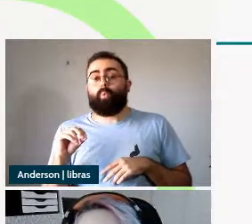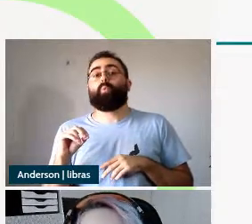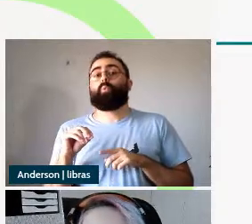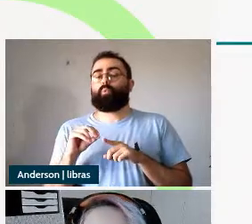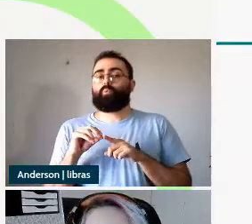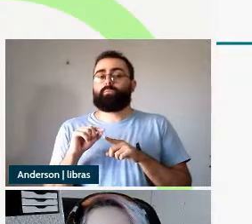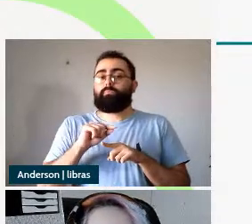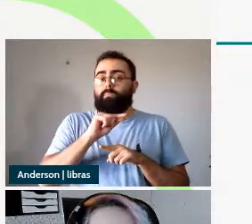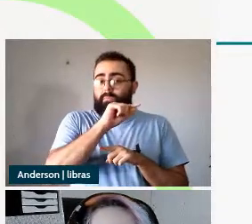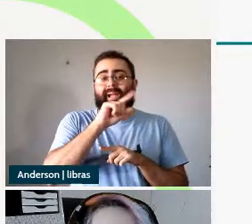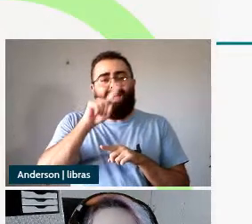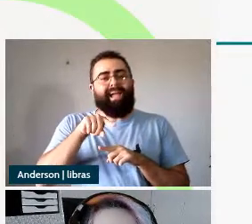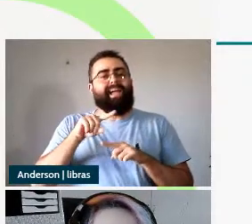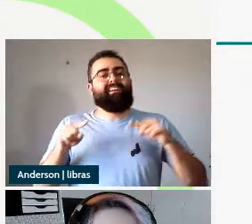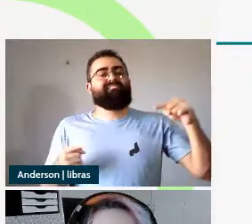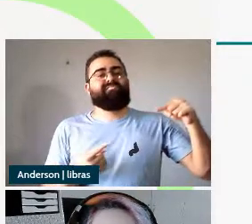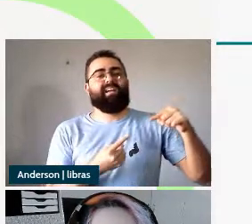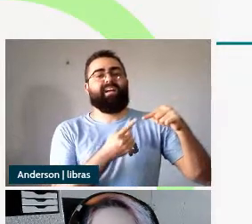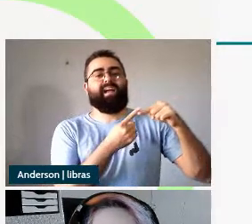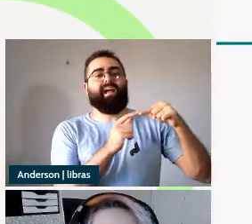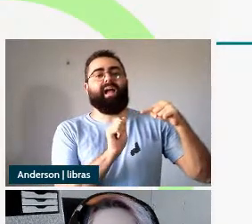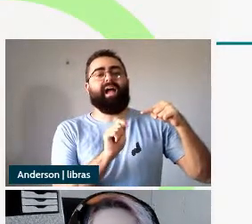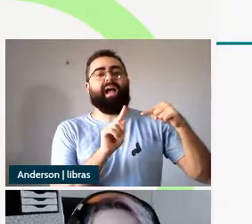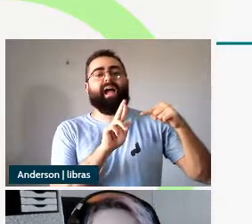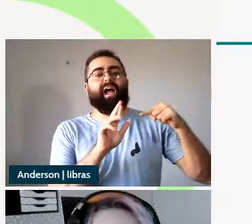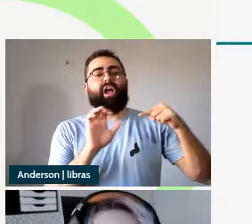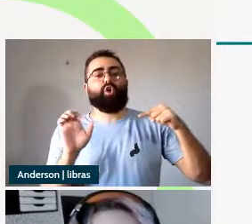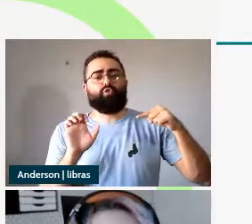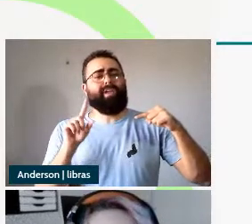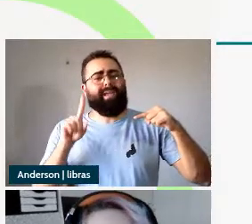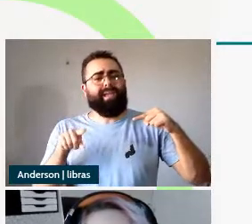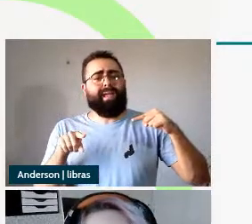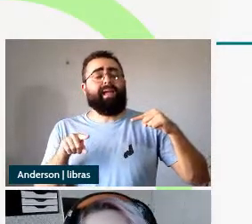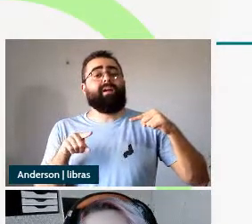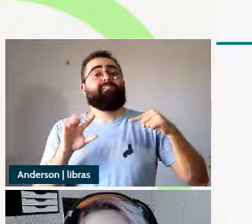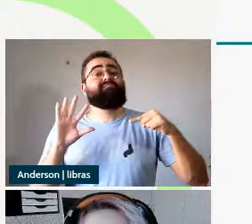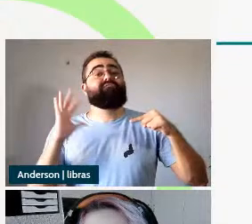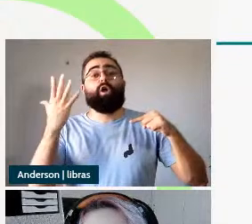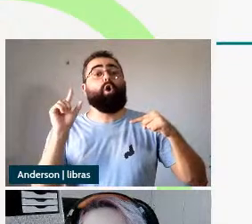via agree através de um fenômeno chamado dependência morfossintática